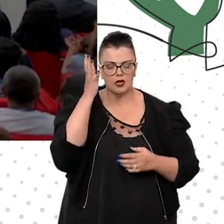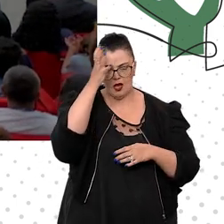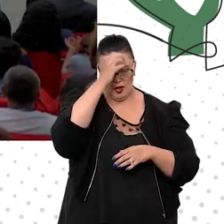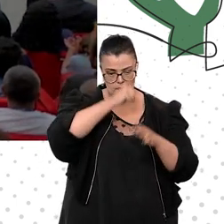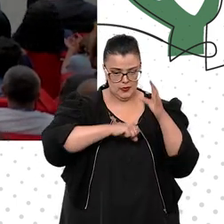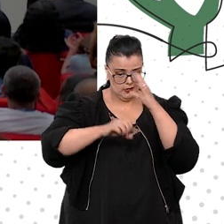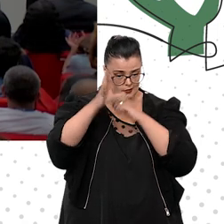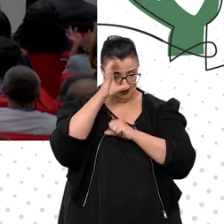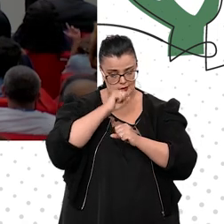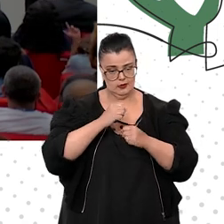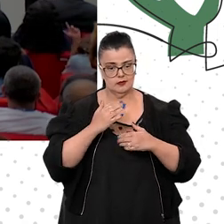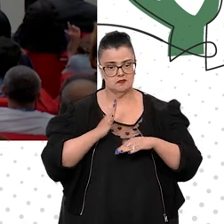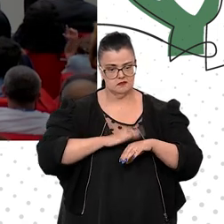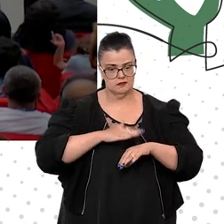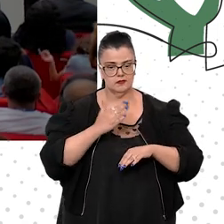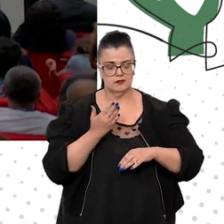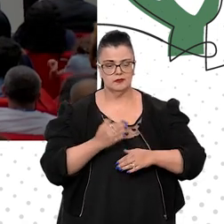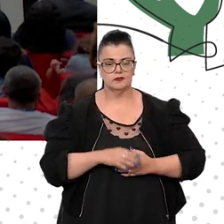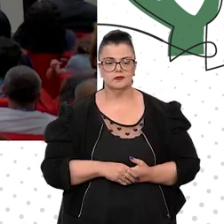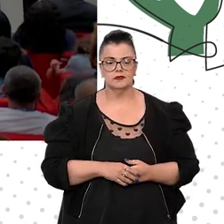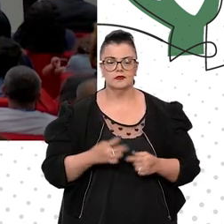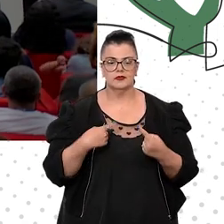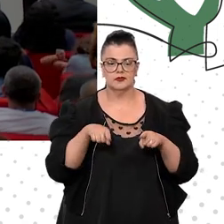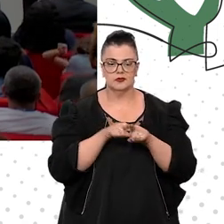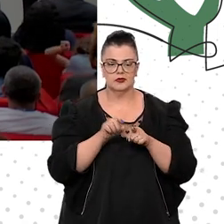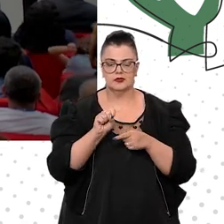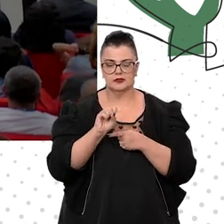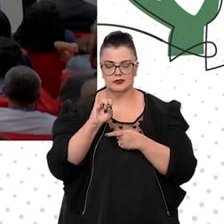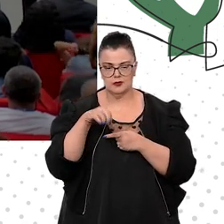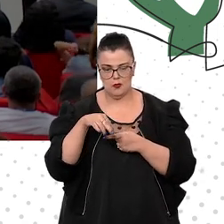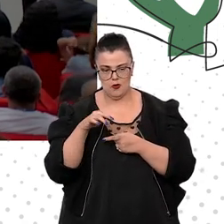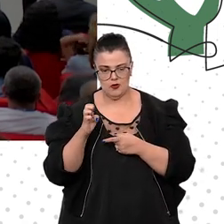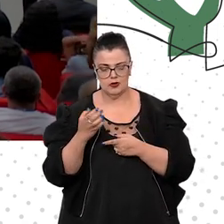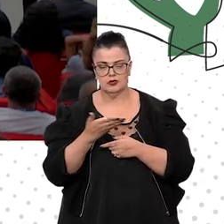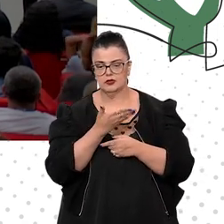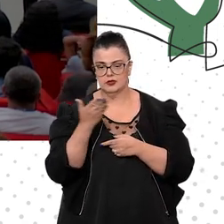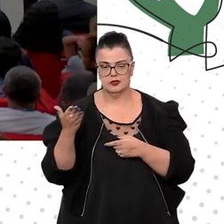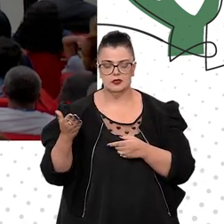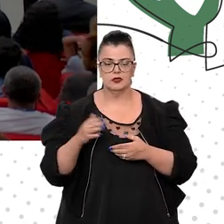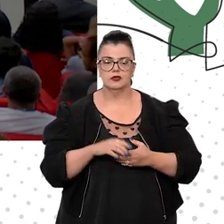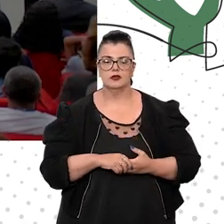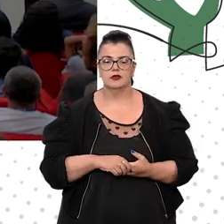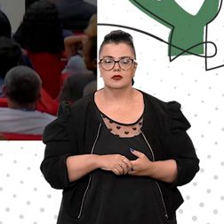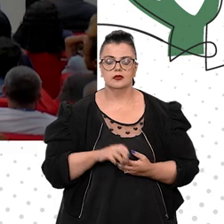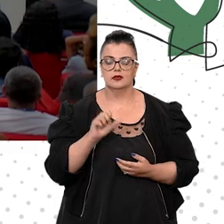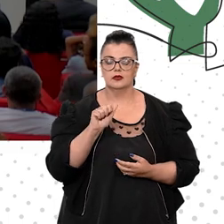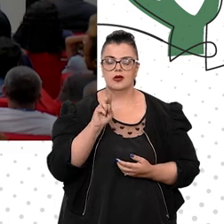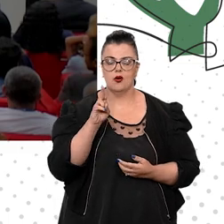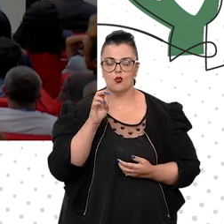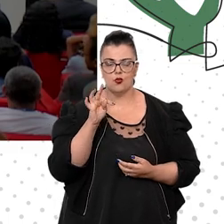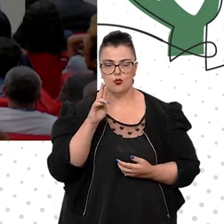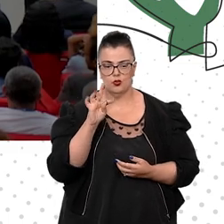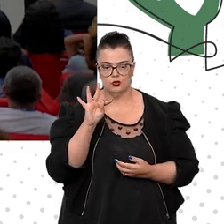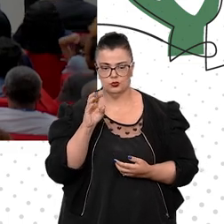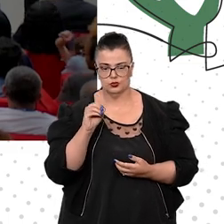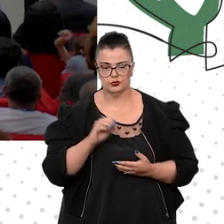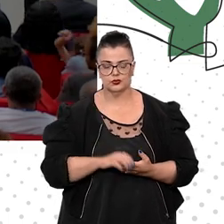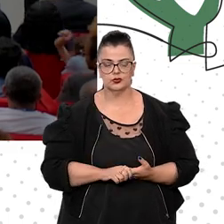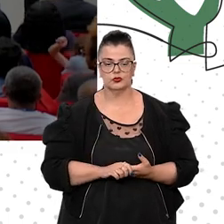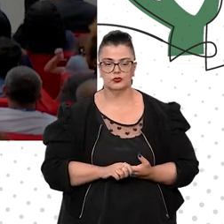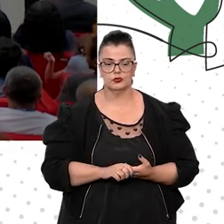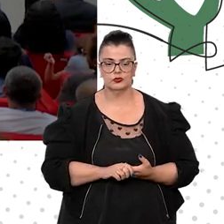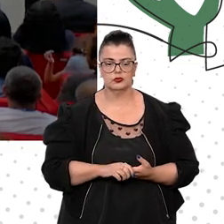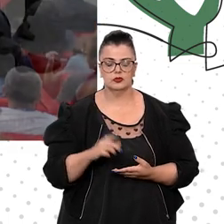também com a colega Simone, doutor Cal, doutor Gajardoni, doutor Augusto Gentil, aqui por um